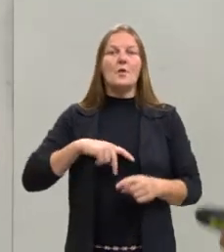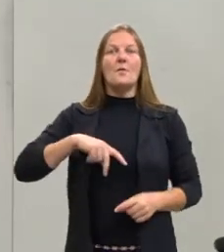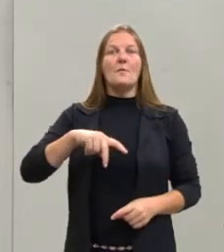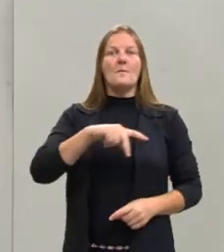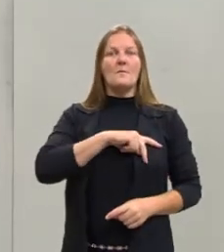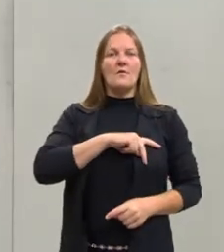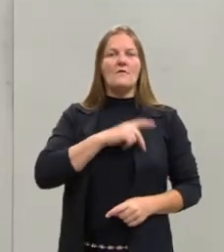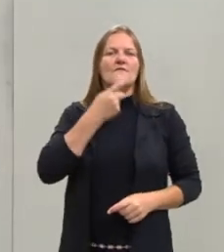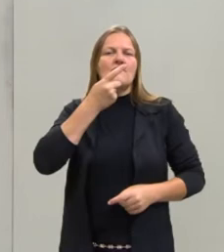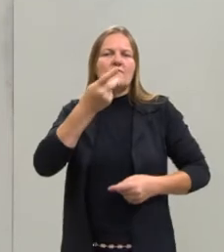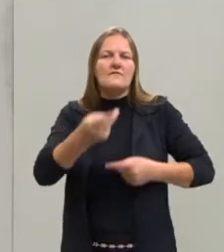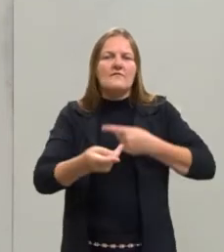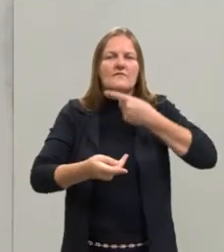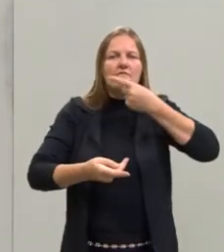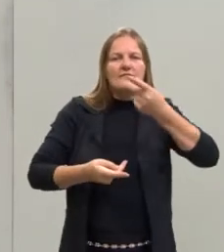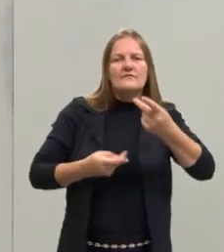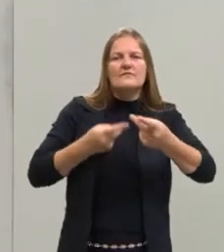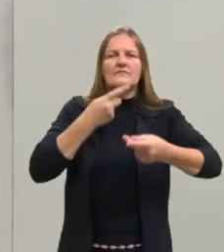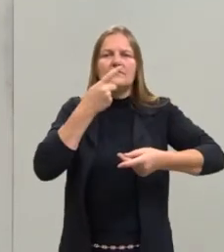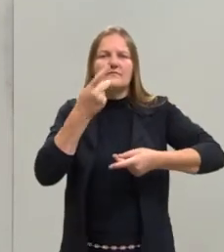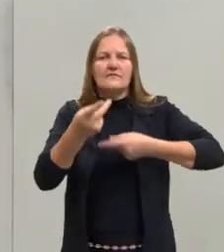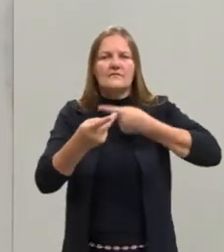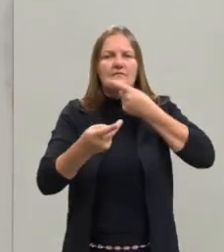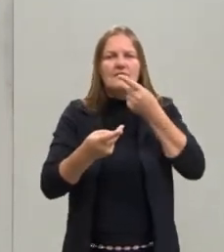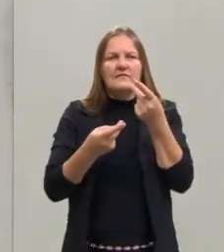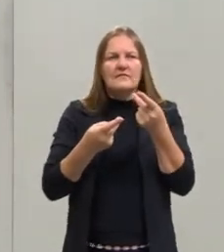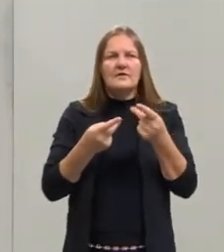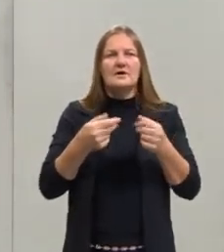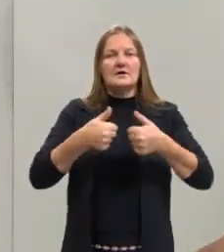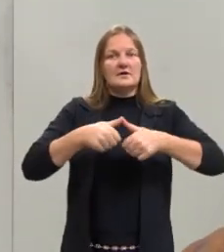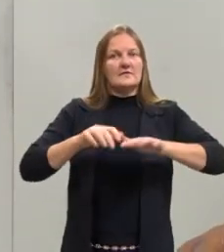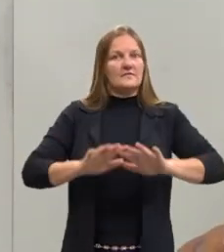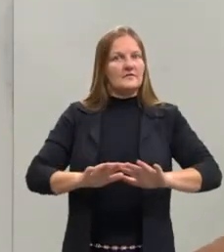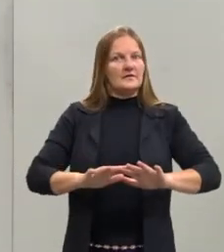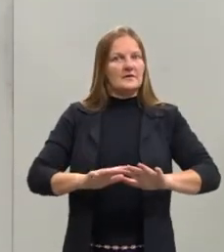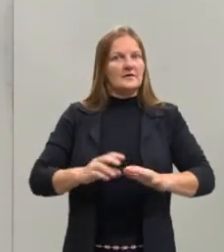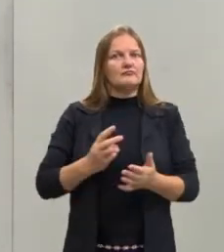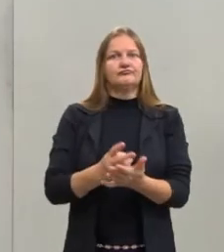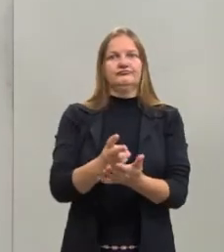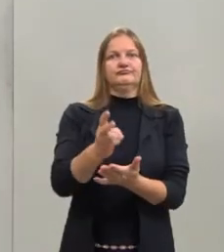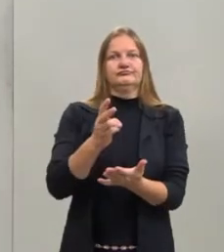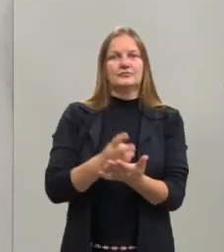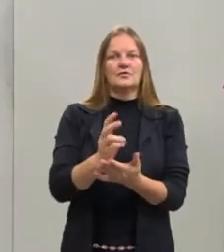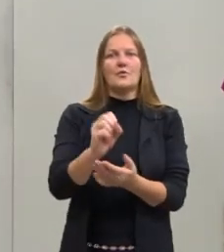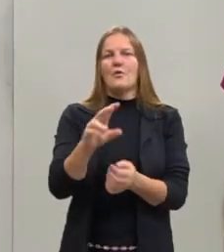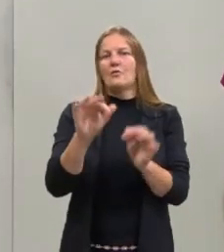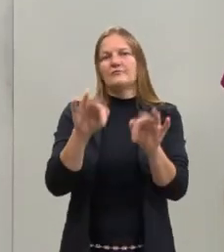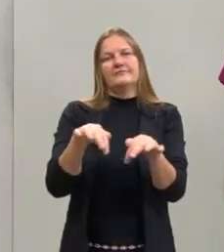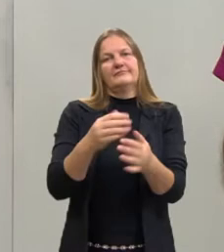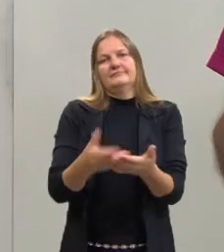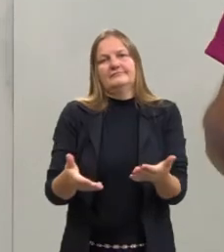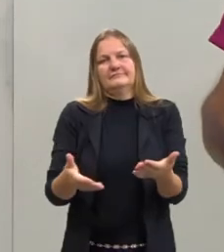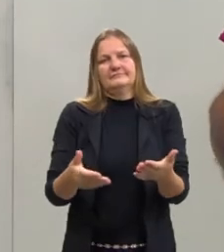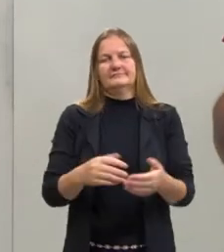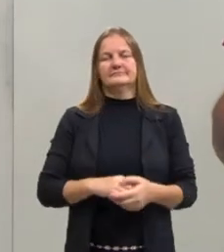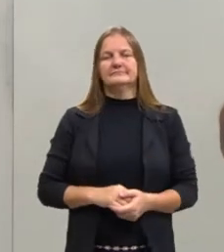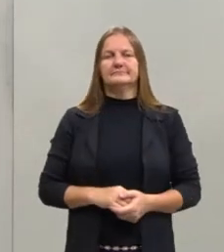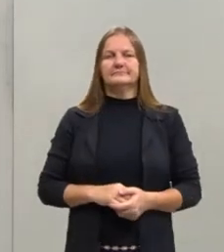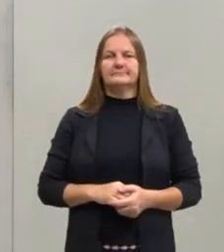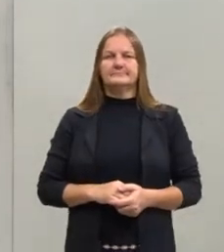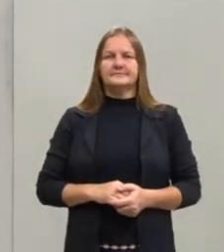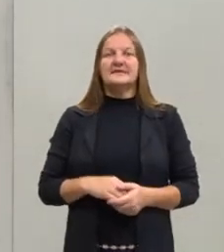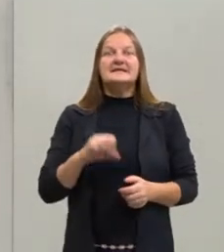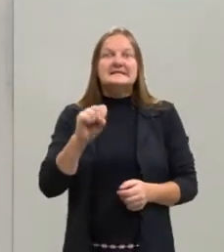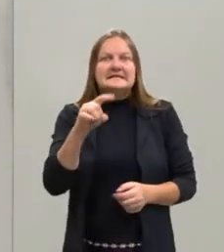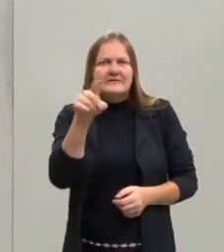vai dizendo se essa palavra vai permanecer ou não. Ok, pessoal? Se vocês não estiverem